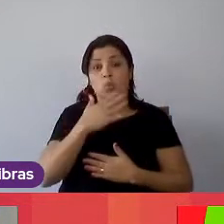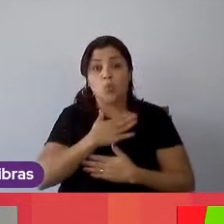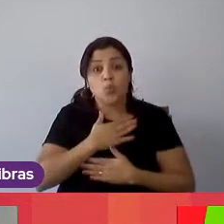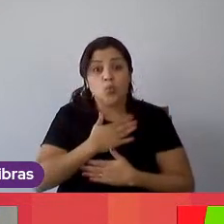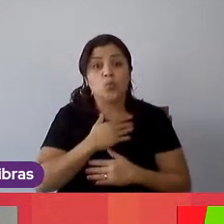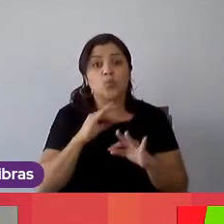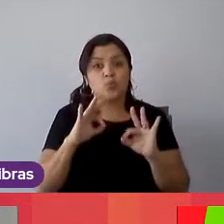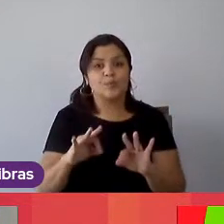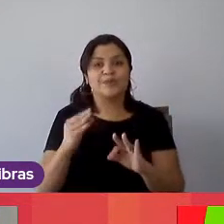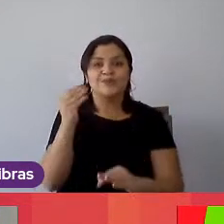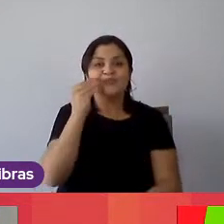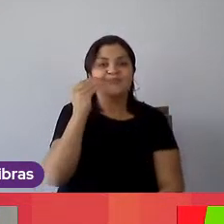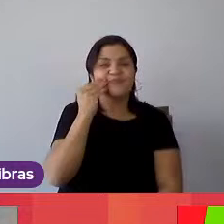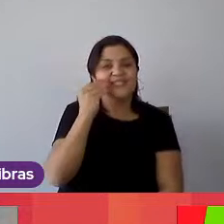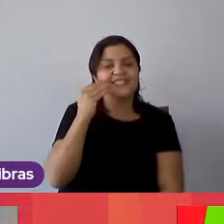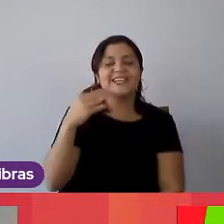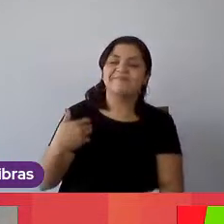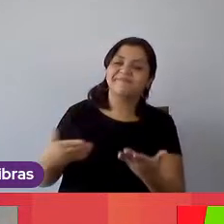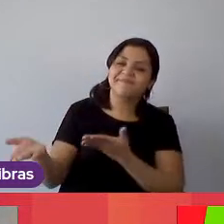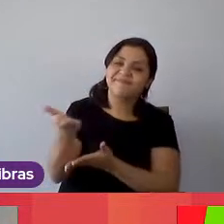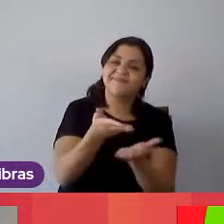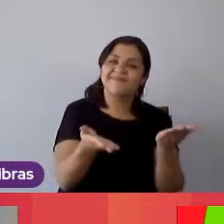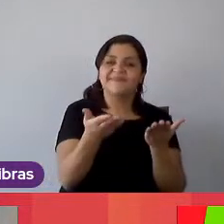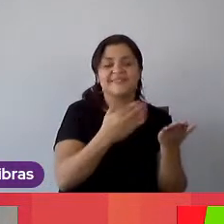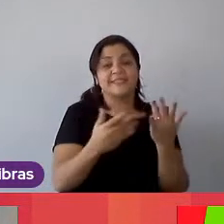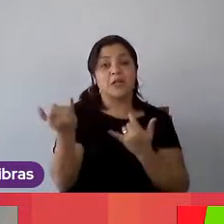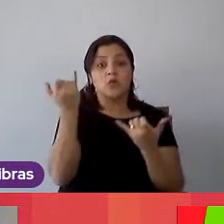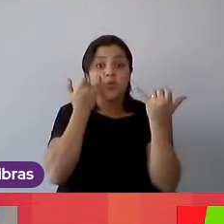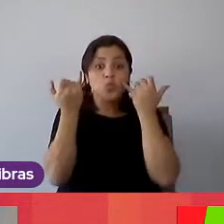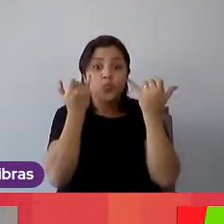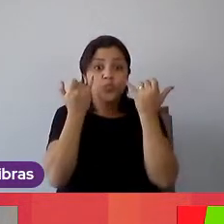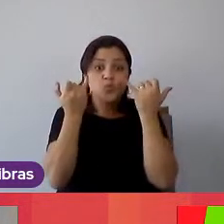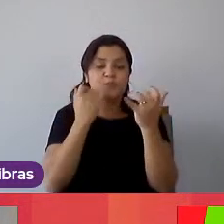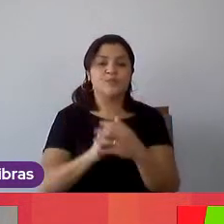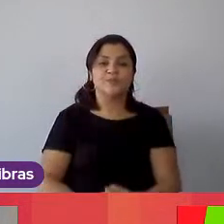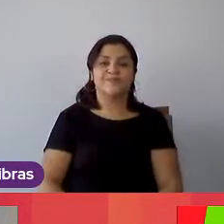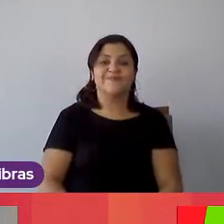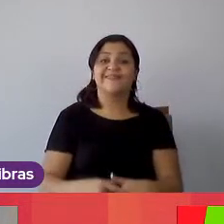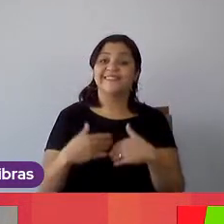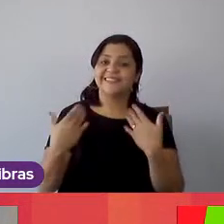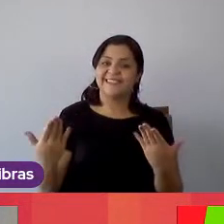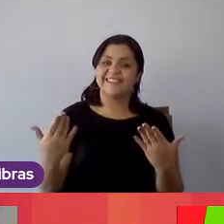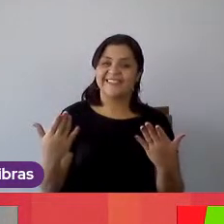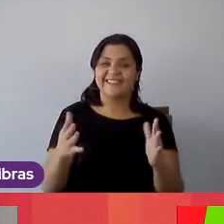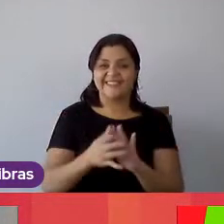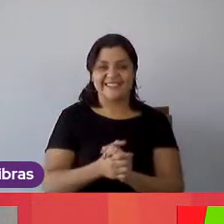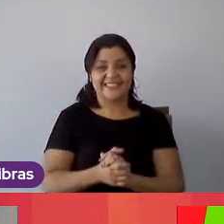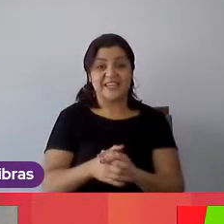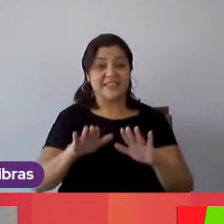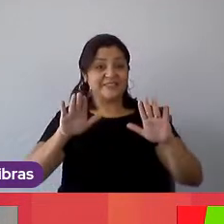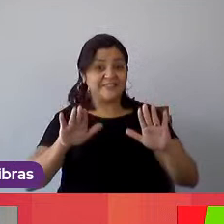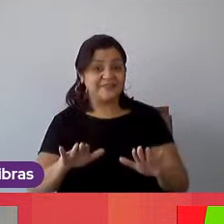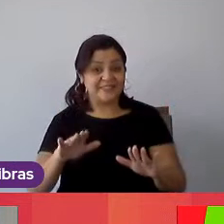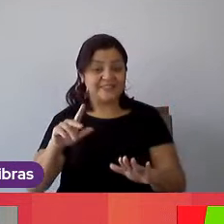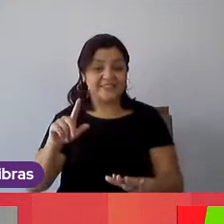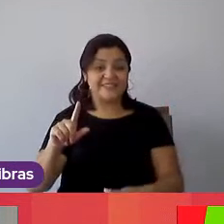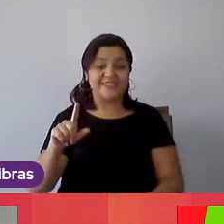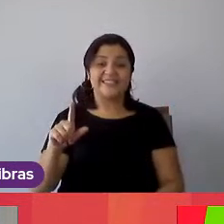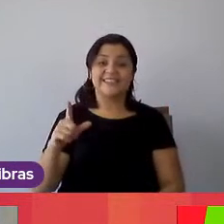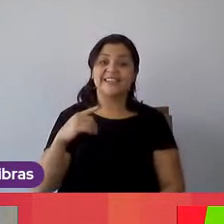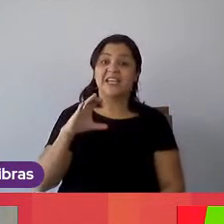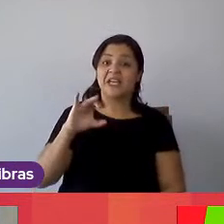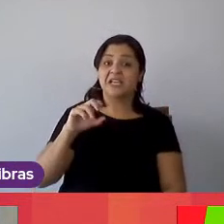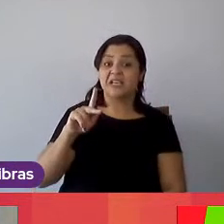essa oportunidade de vocês compartilharem essas informações e por enquanto a gente fica por aqui com o Clique